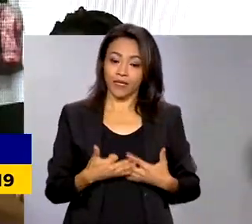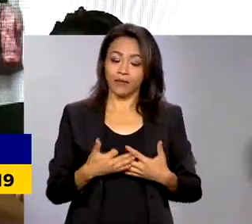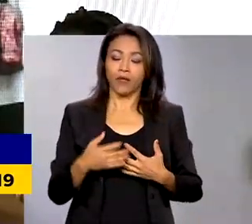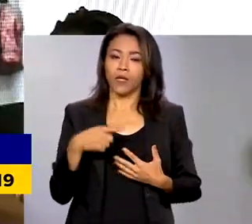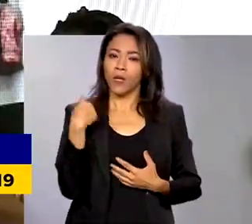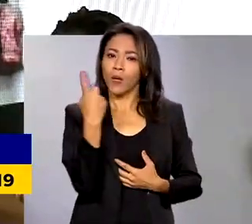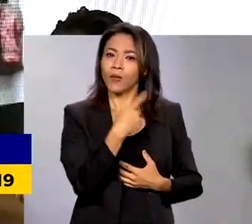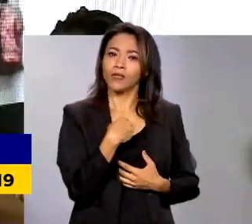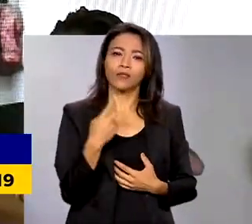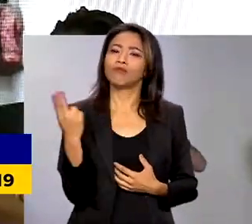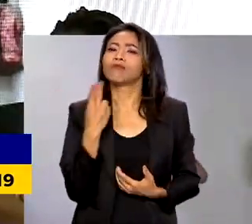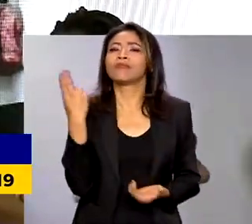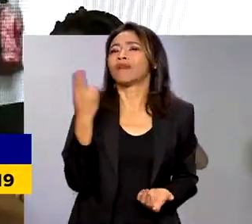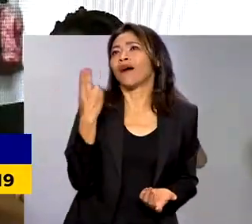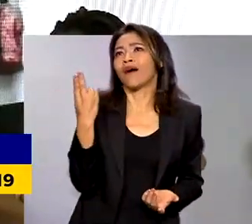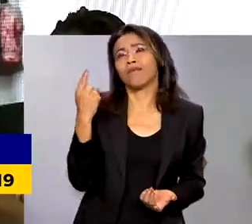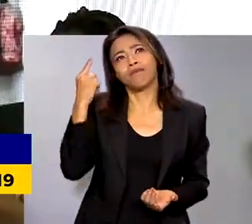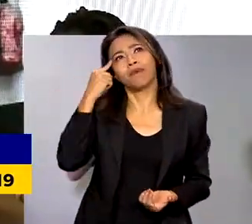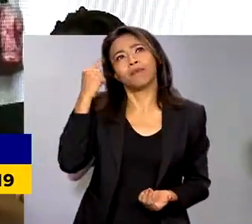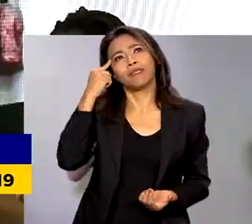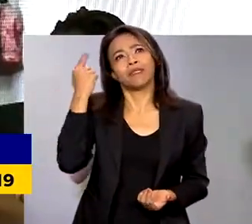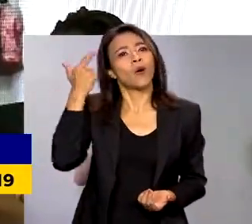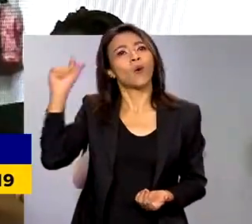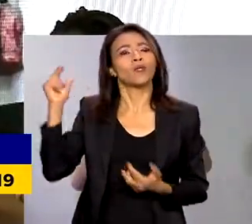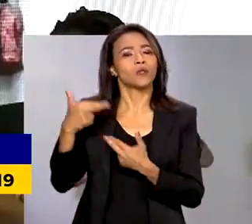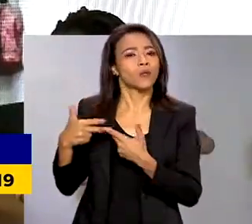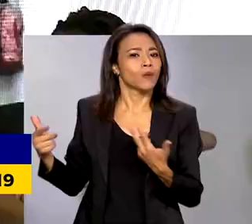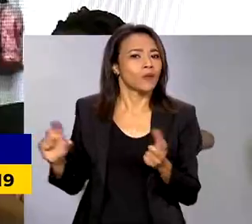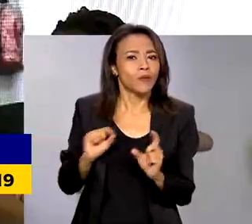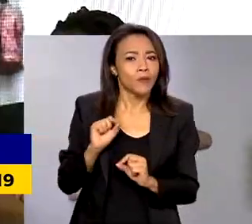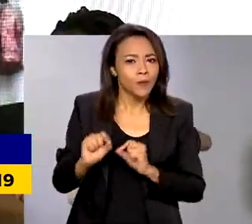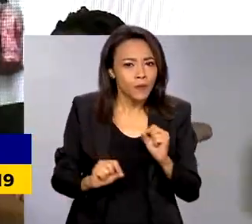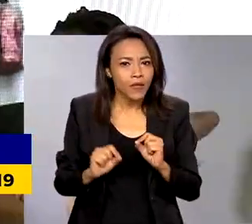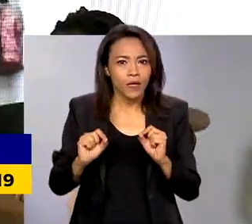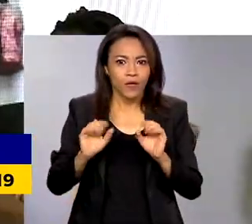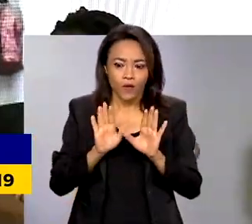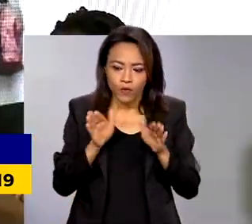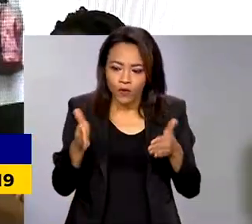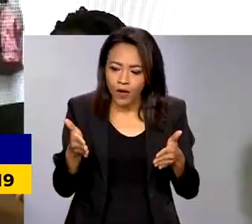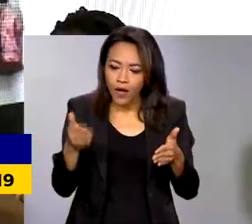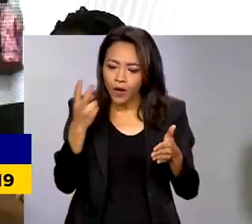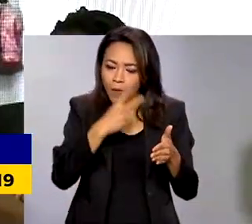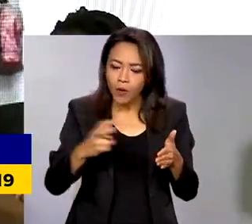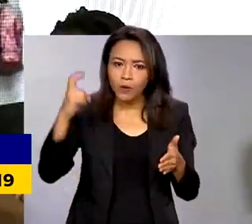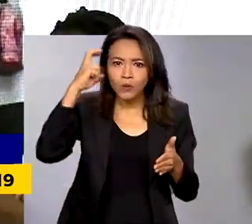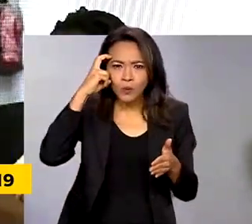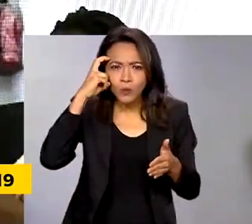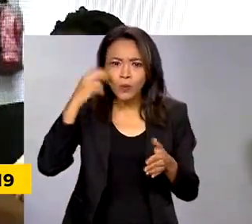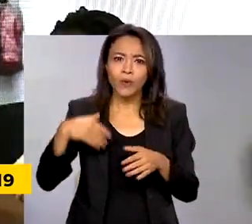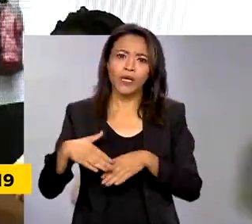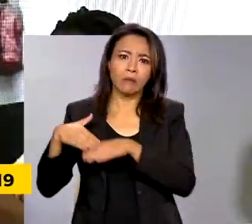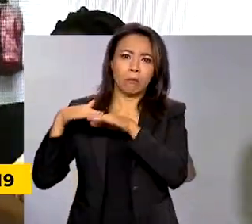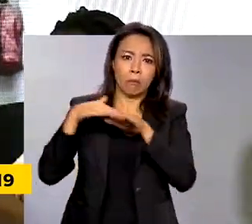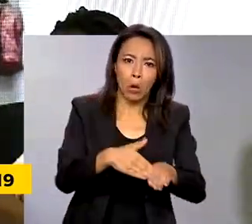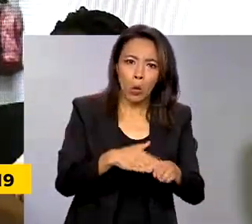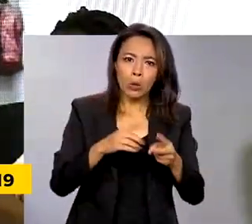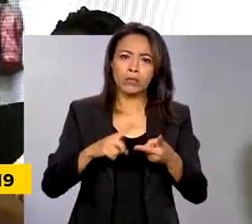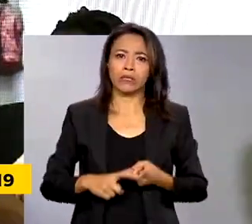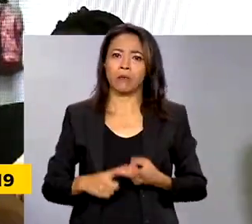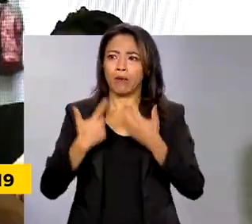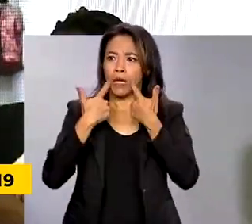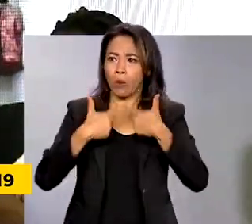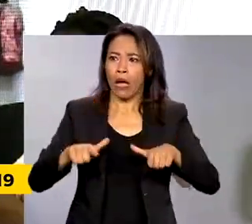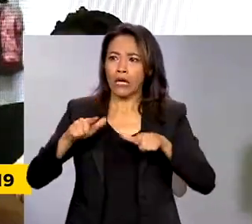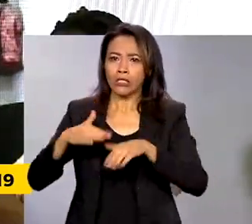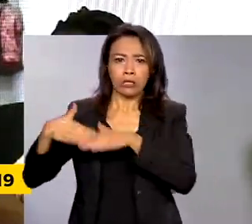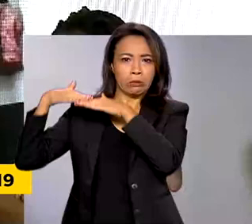pensar os modos como uma cultura imposta, como uma linguagem imposta, como